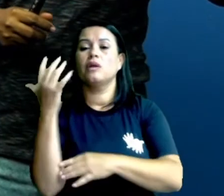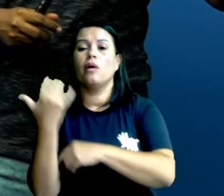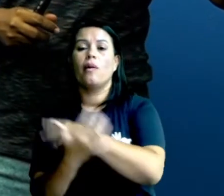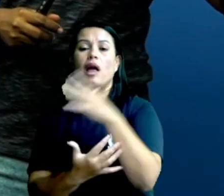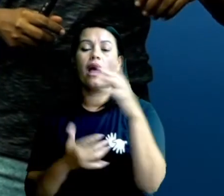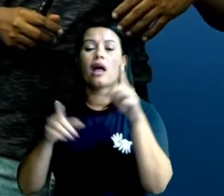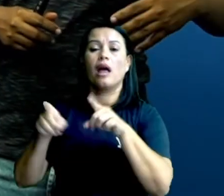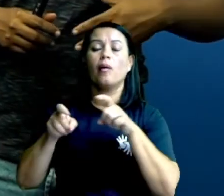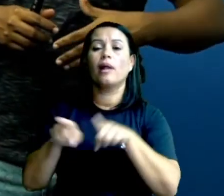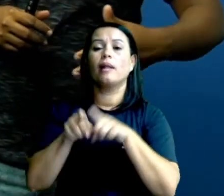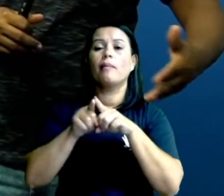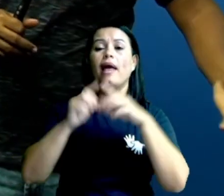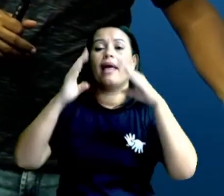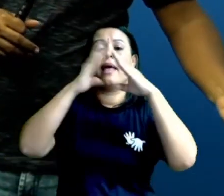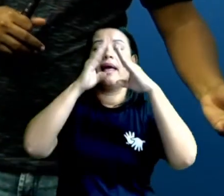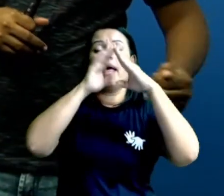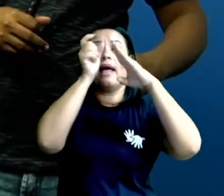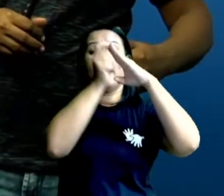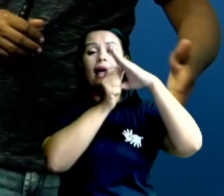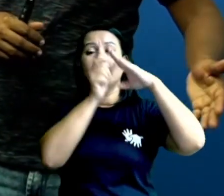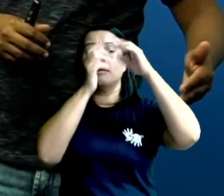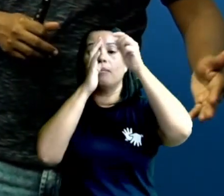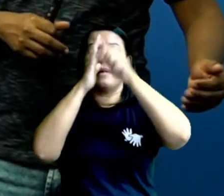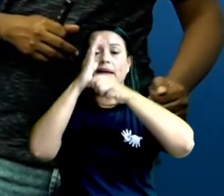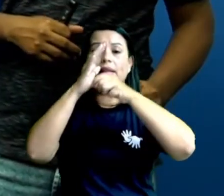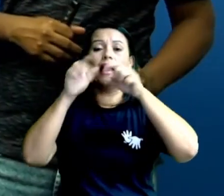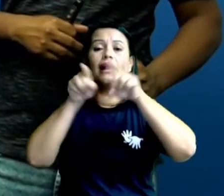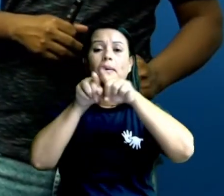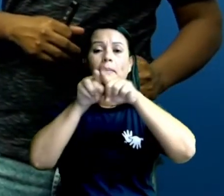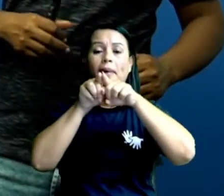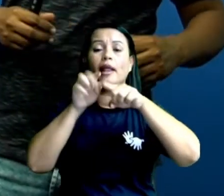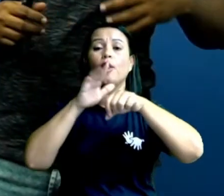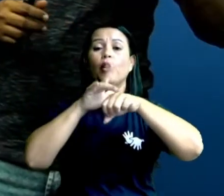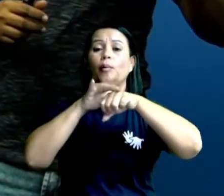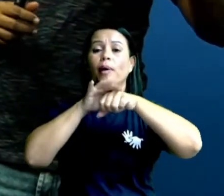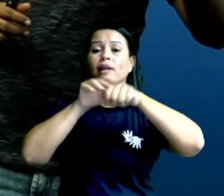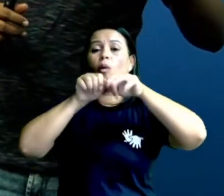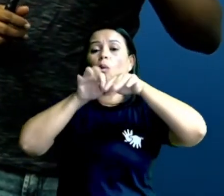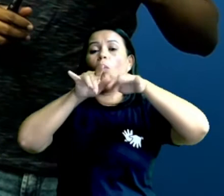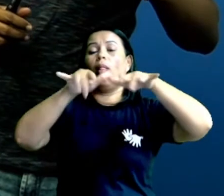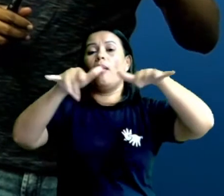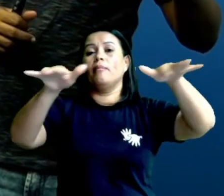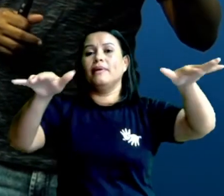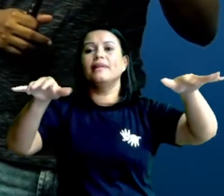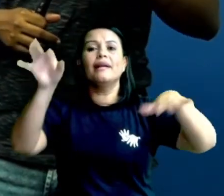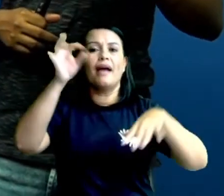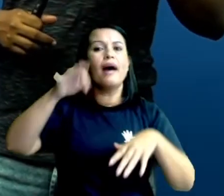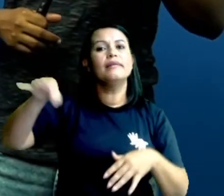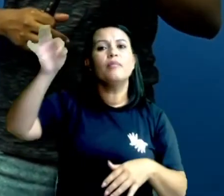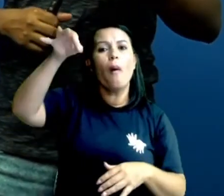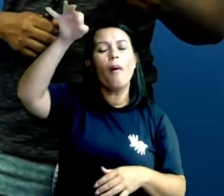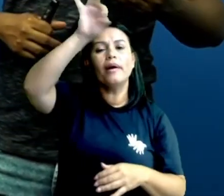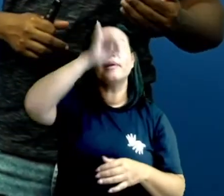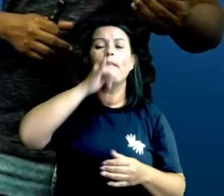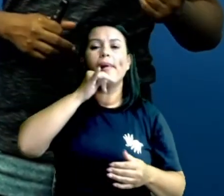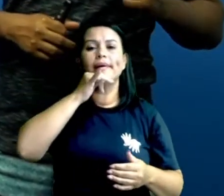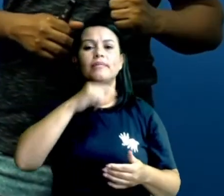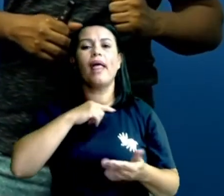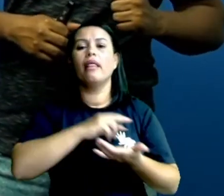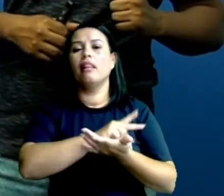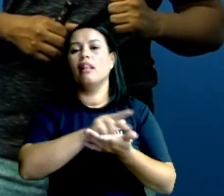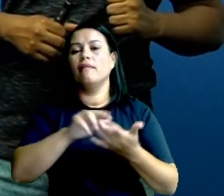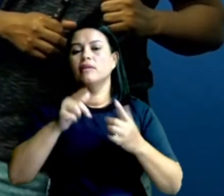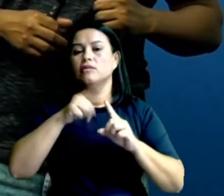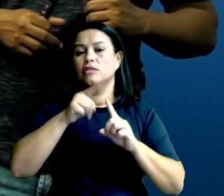correm a madeira da casa, também trazem doenças, contaminam nossos alimentos, umas moscas, por exemplo, que podem transmitir diversas